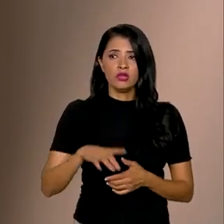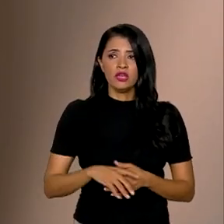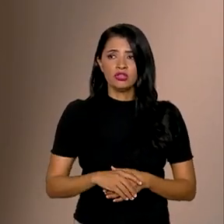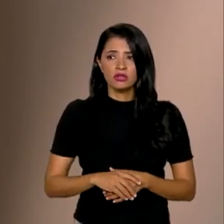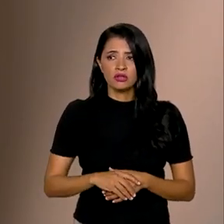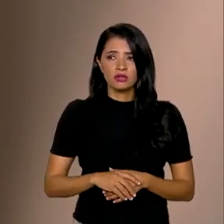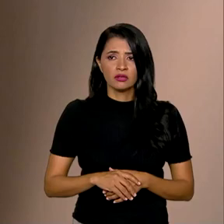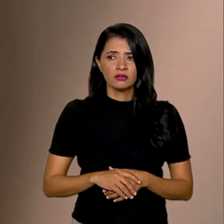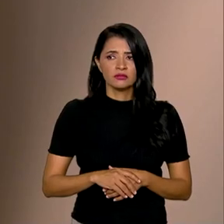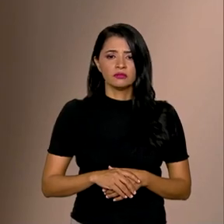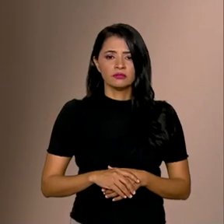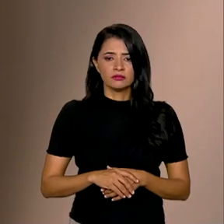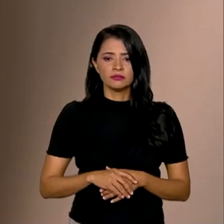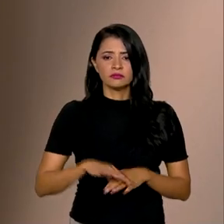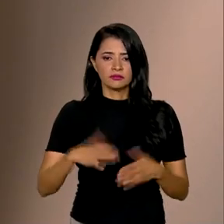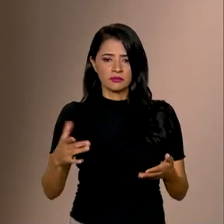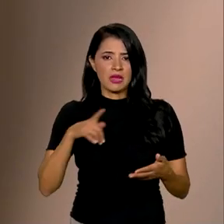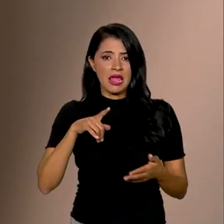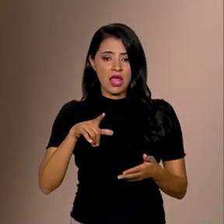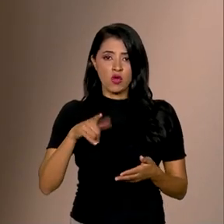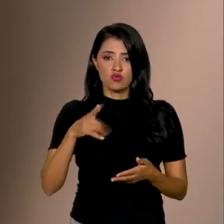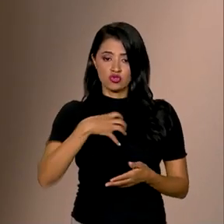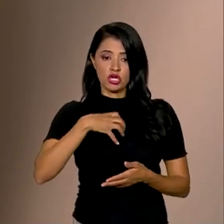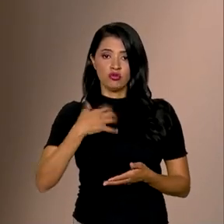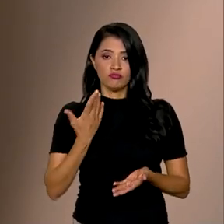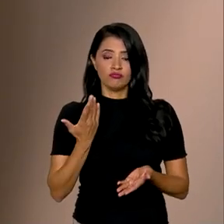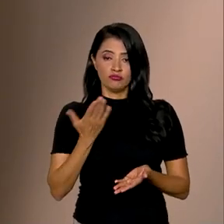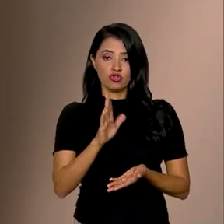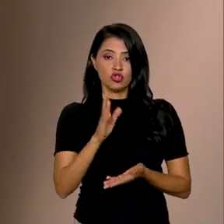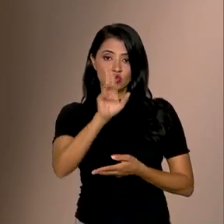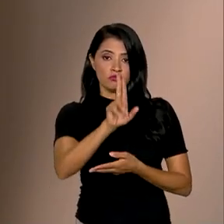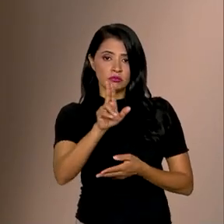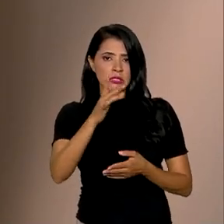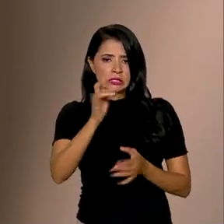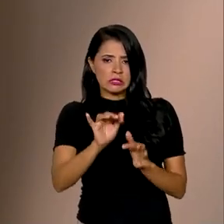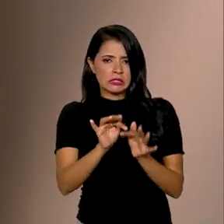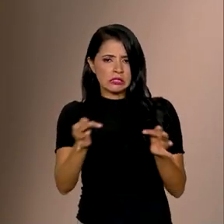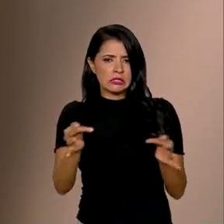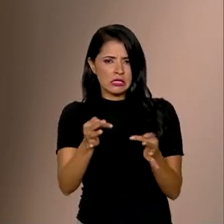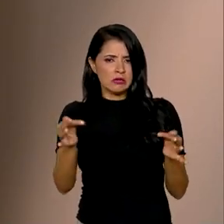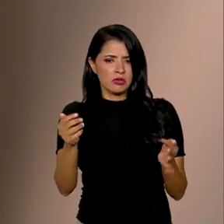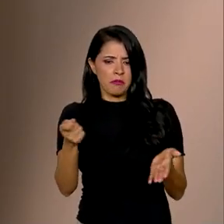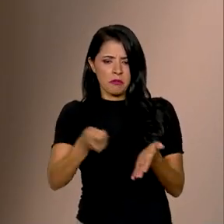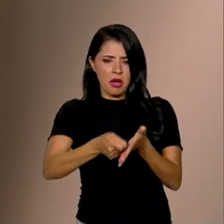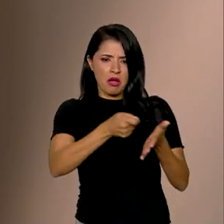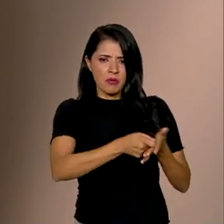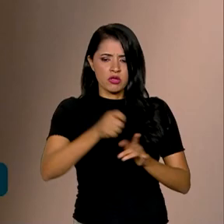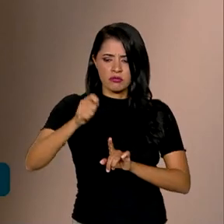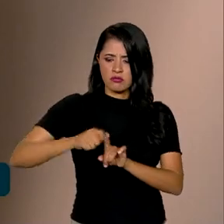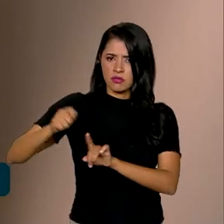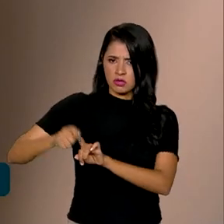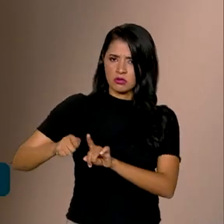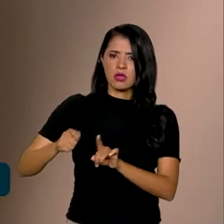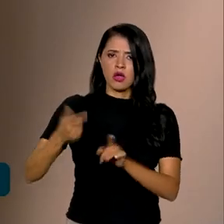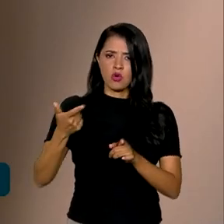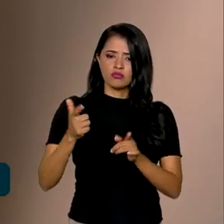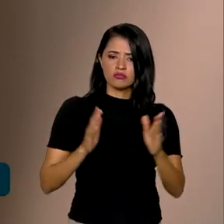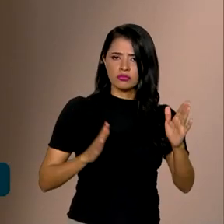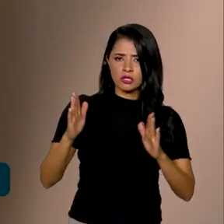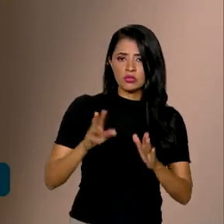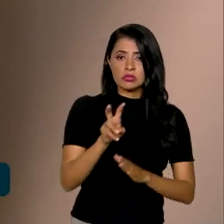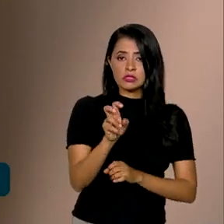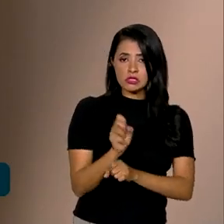formatada justamente para ser uma forma de aplicação muito simples, que vai gerar pagamentos mensais durante